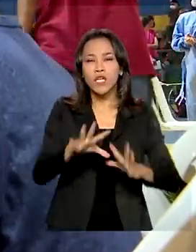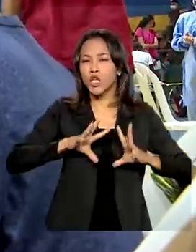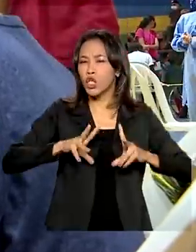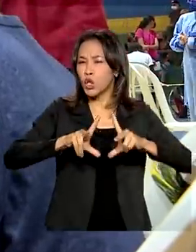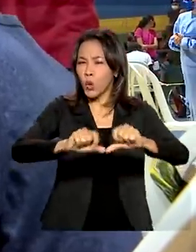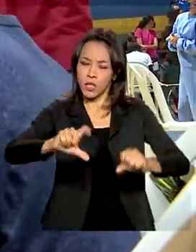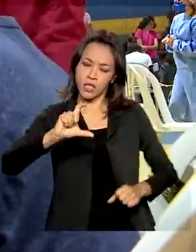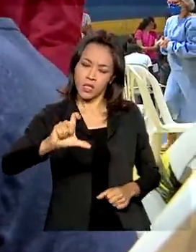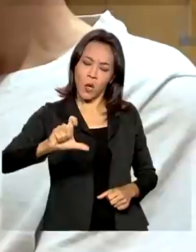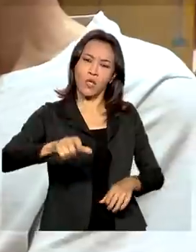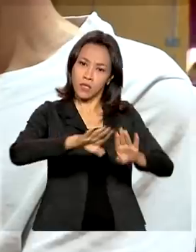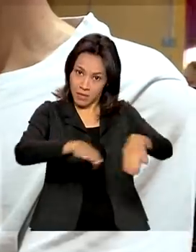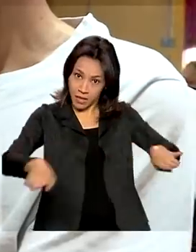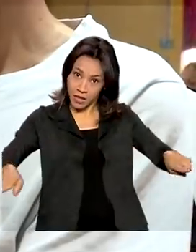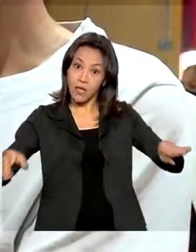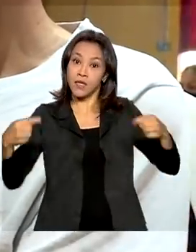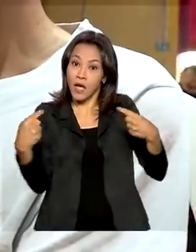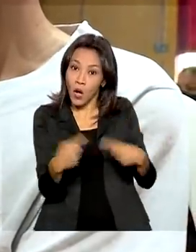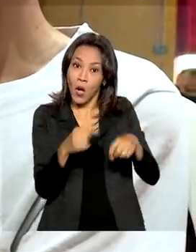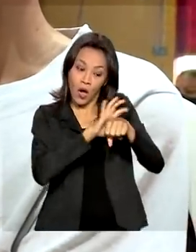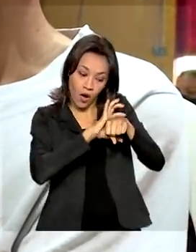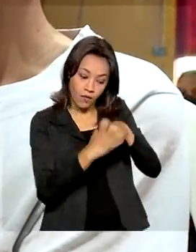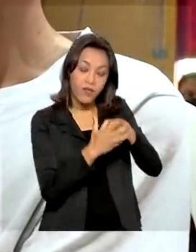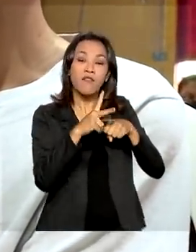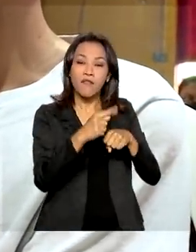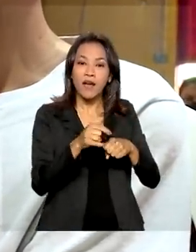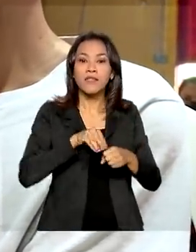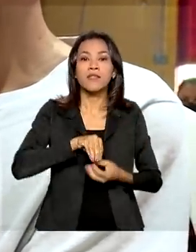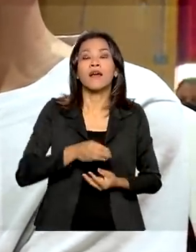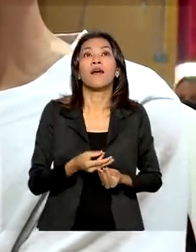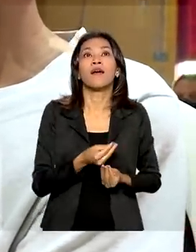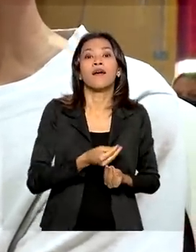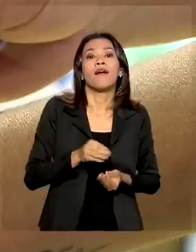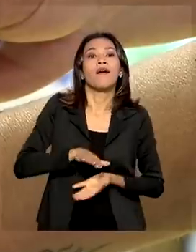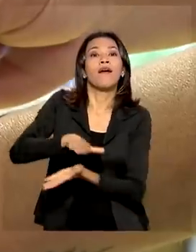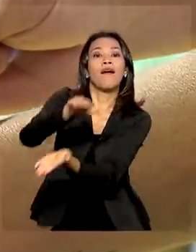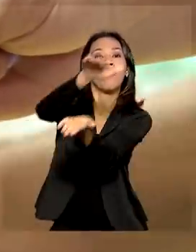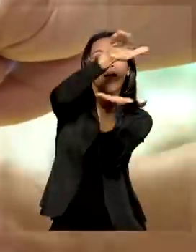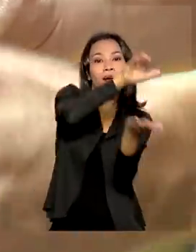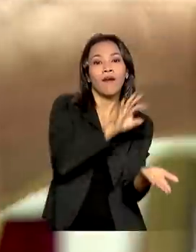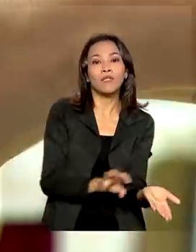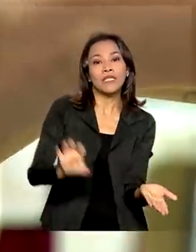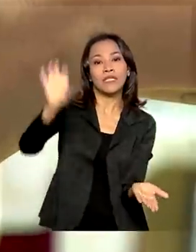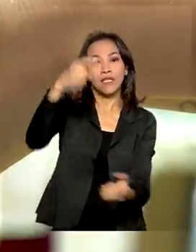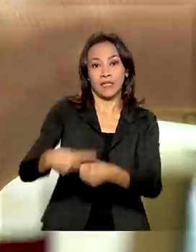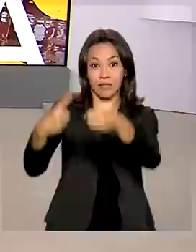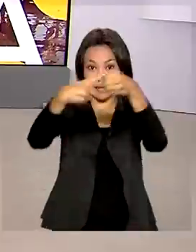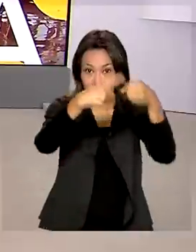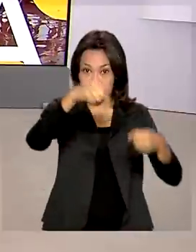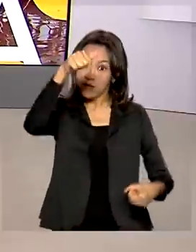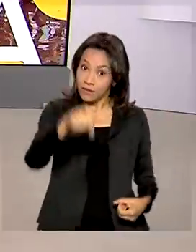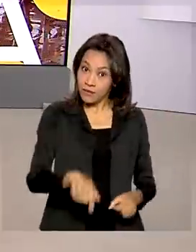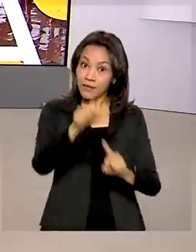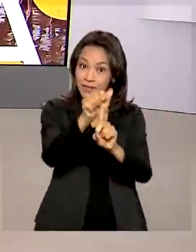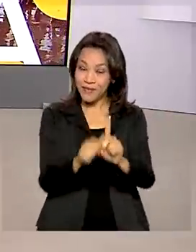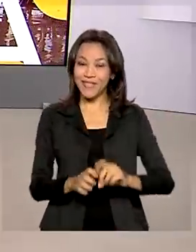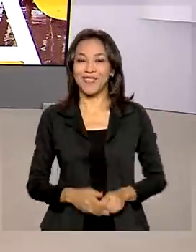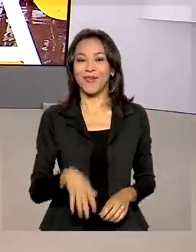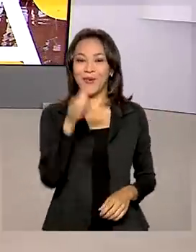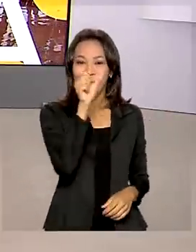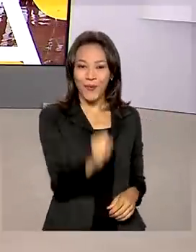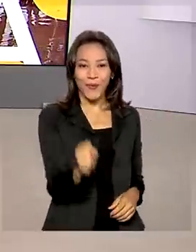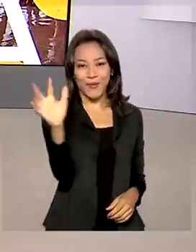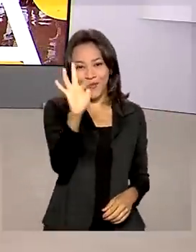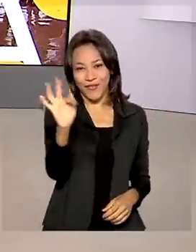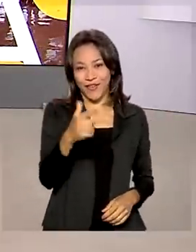pediátricas contra a Covid-19 serão entregues aos estados e municípios ainda neste mês. 8 de